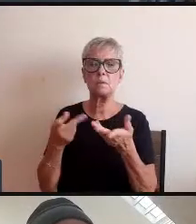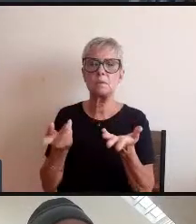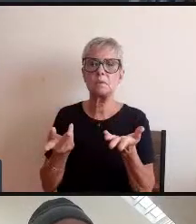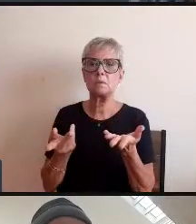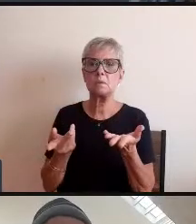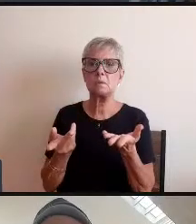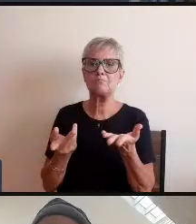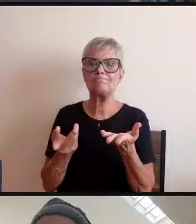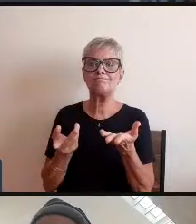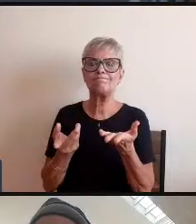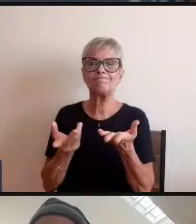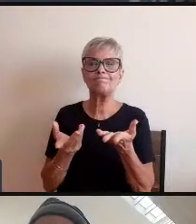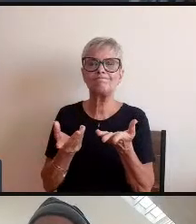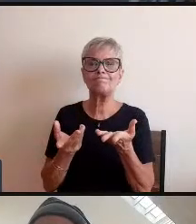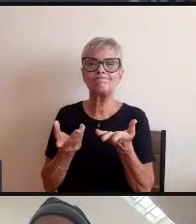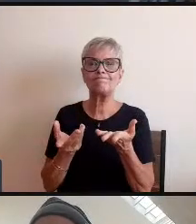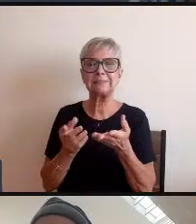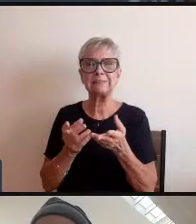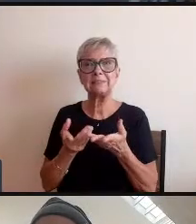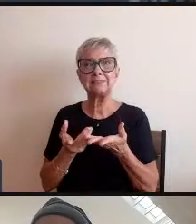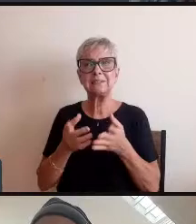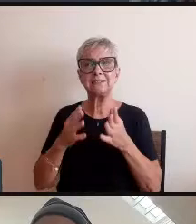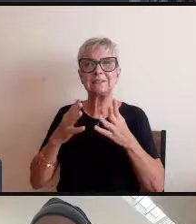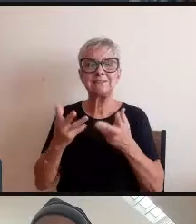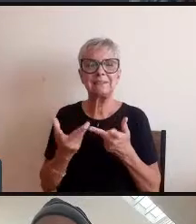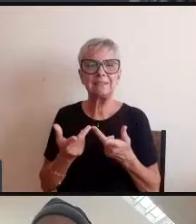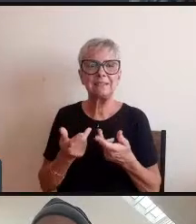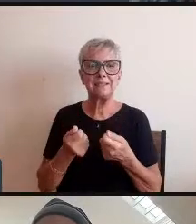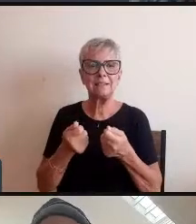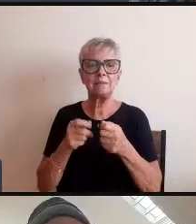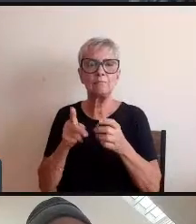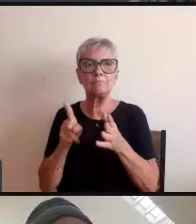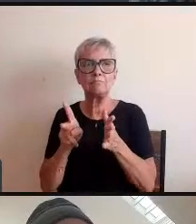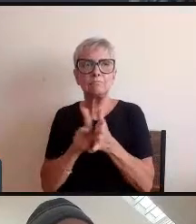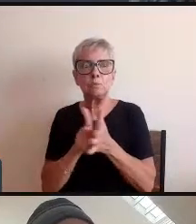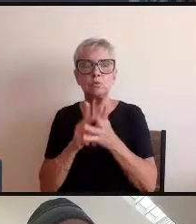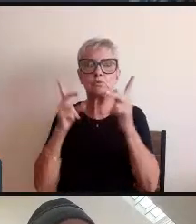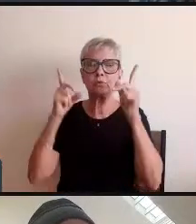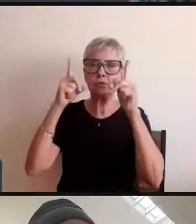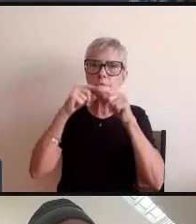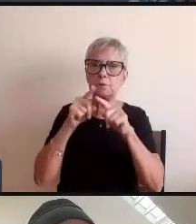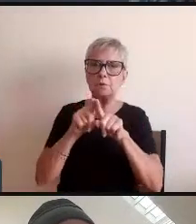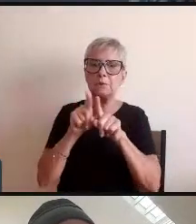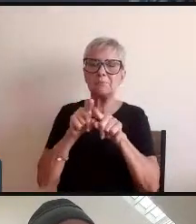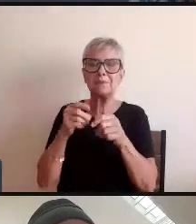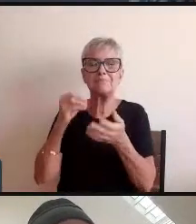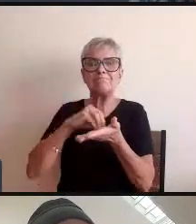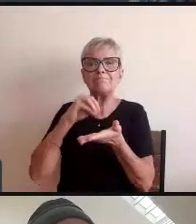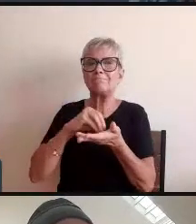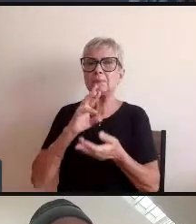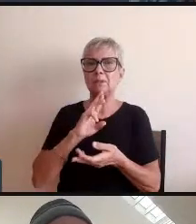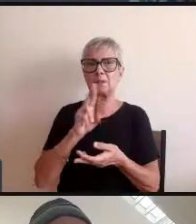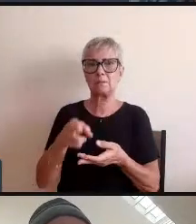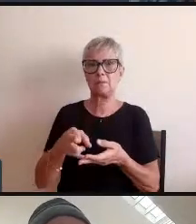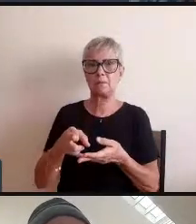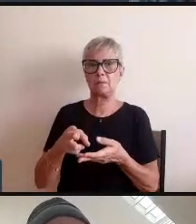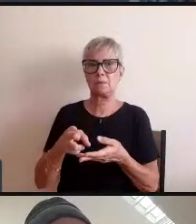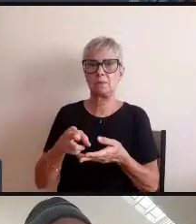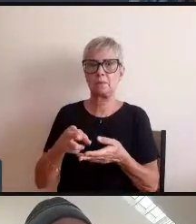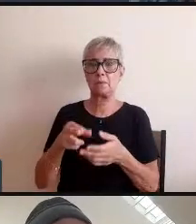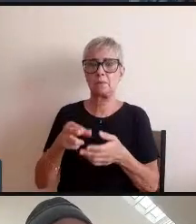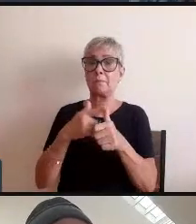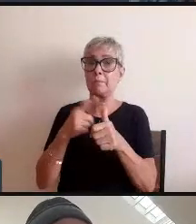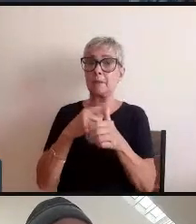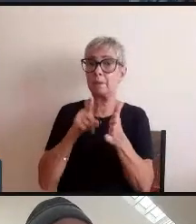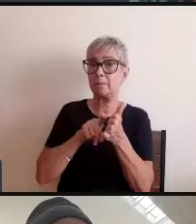delicados e inflamados e ainda sem respostas e eu acho que a primeira pergunta ela vem